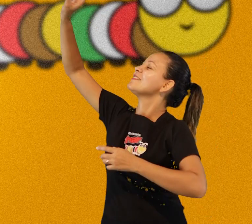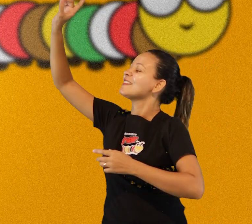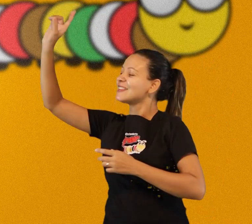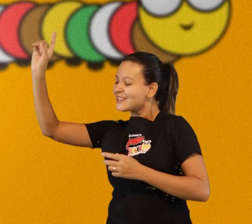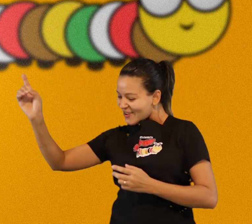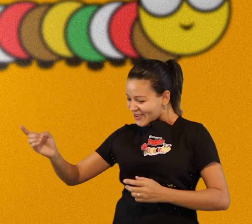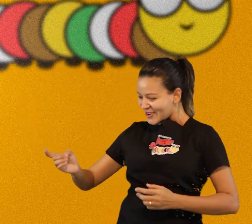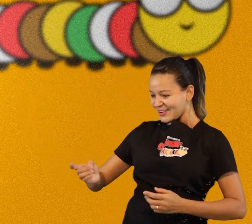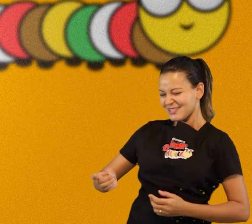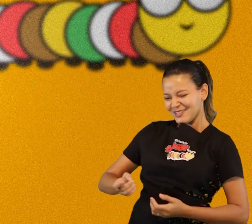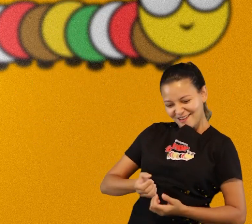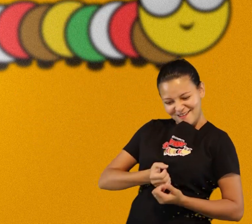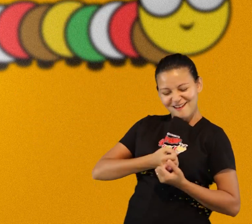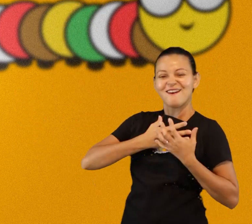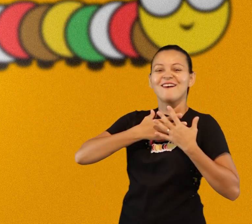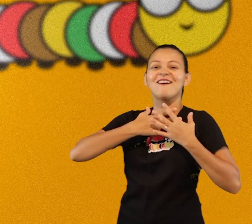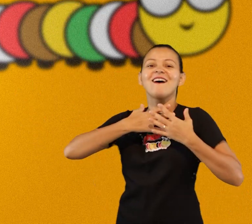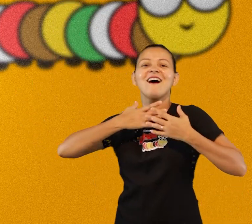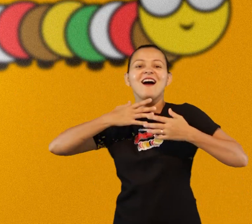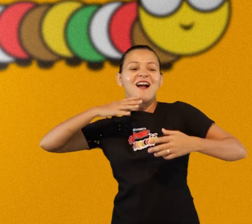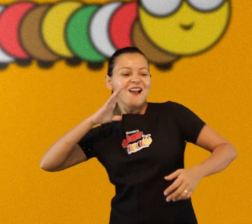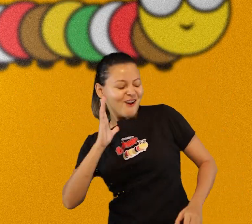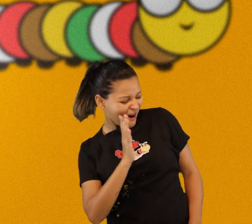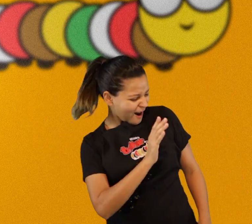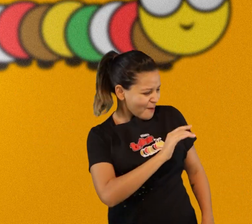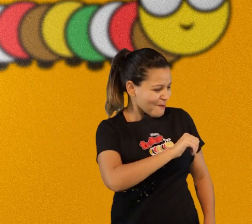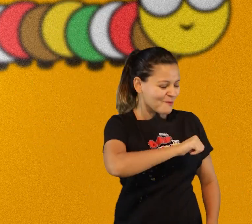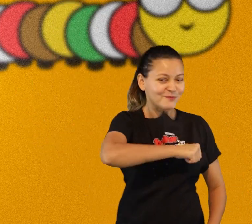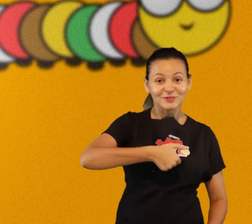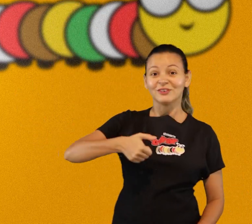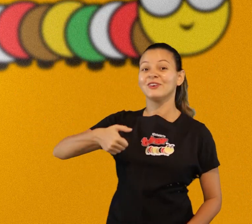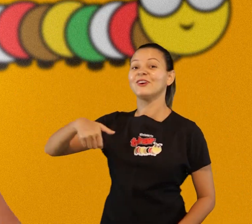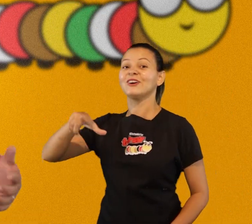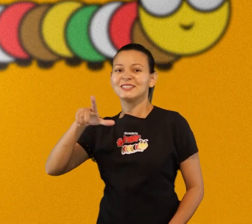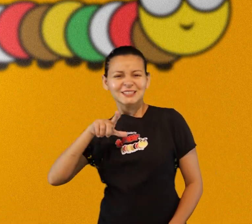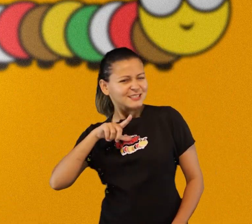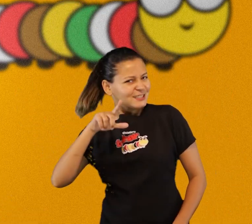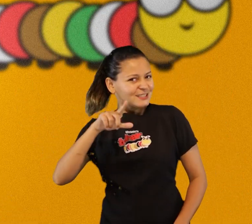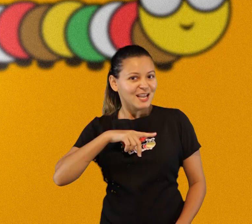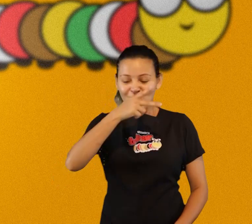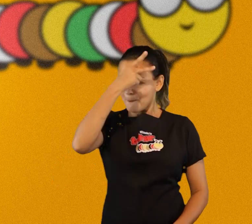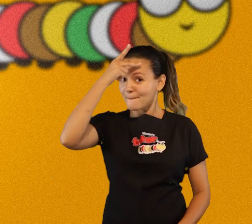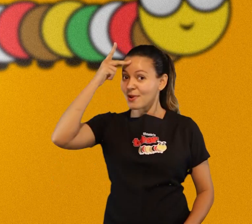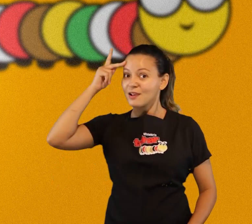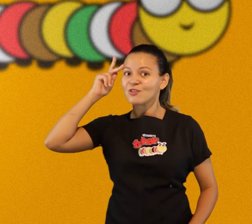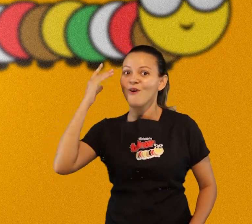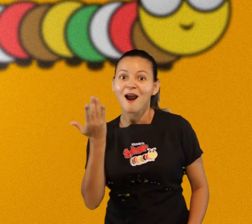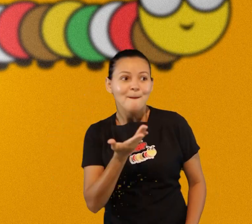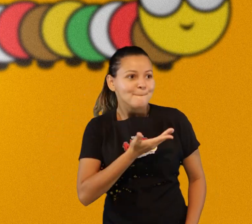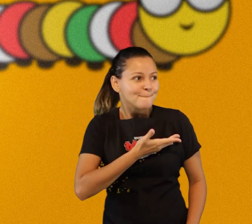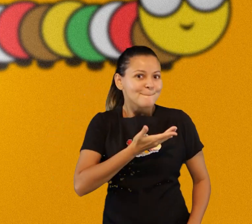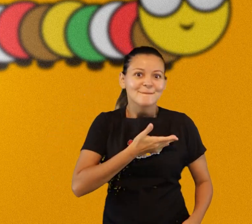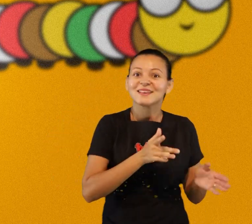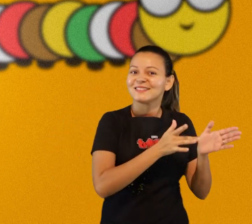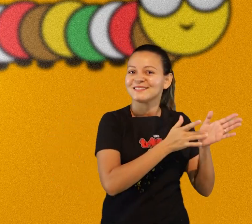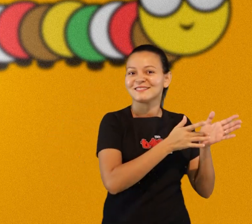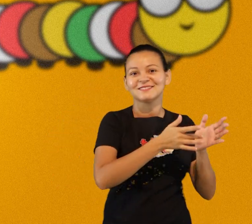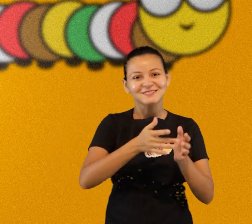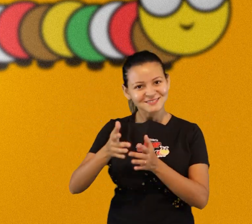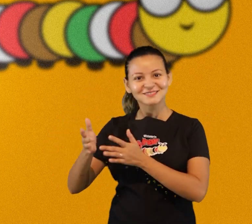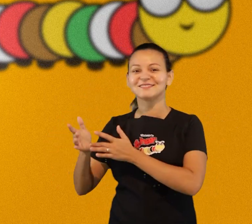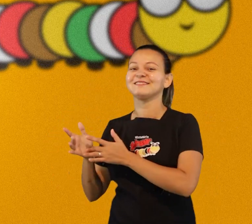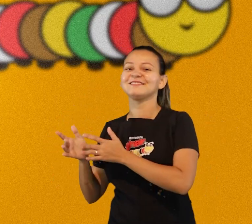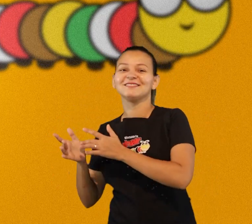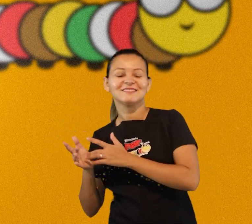precioso que vem do nosso Senhor é o amor que só tem quem já conhece